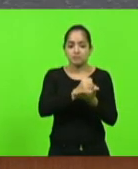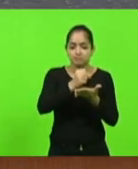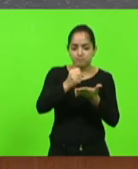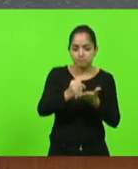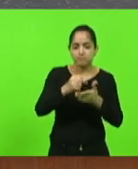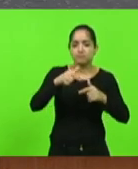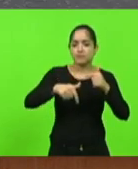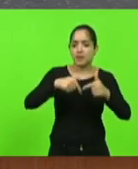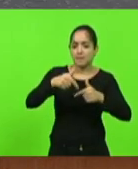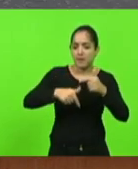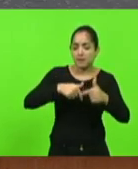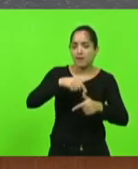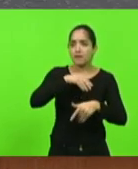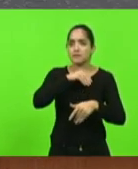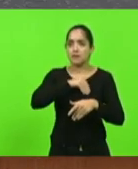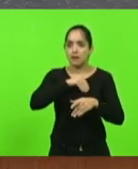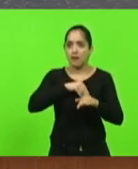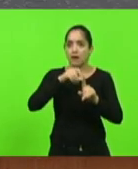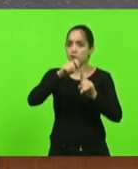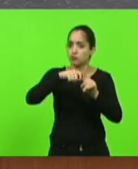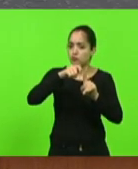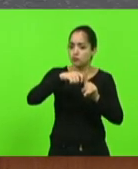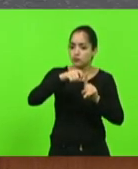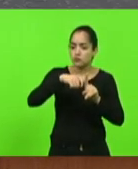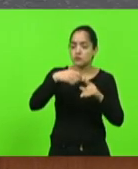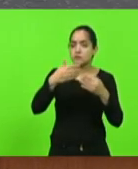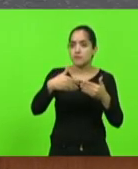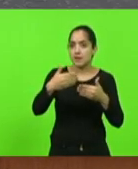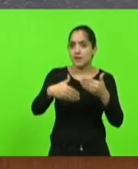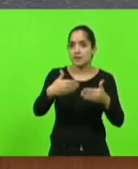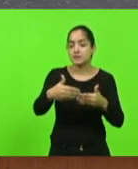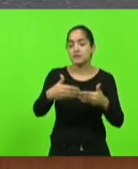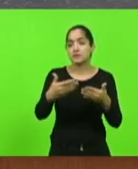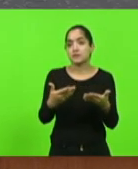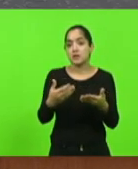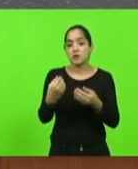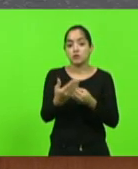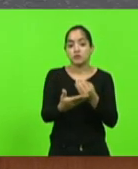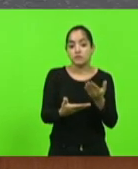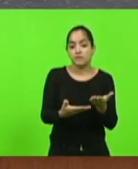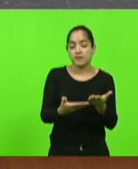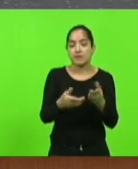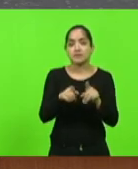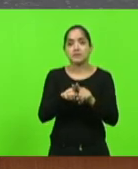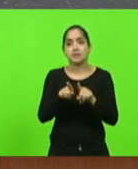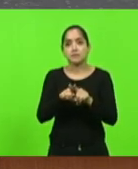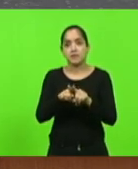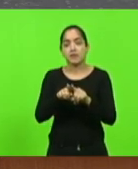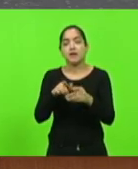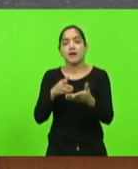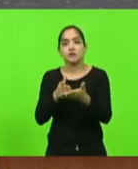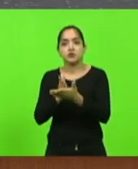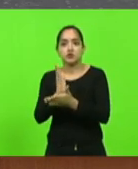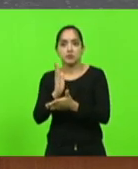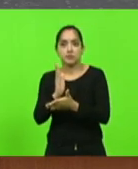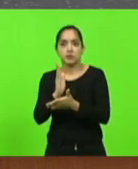ter um salário todos os meses, quando você oferece também, nós aprovamos